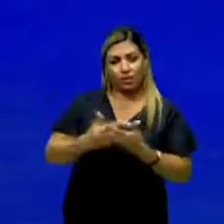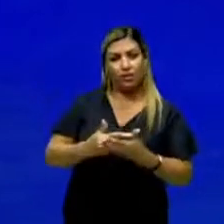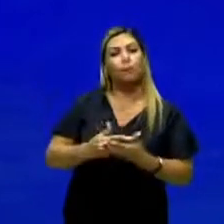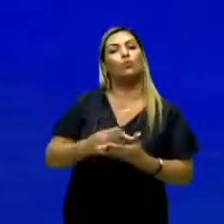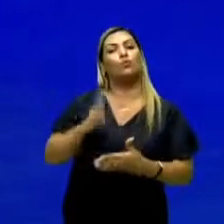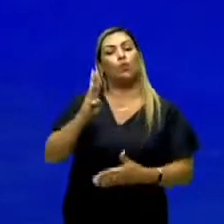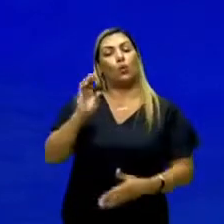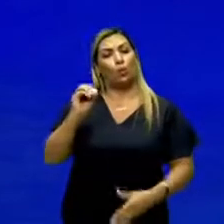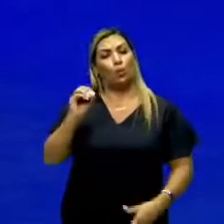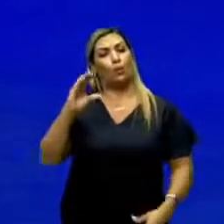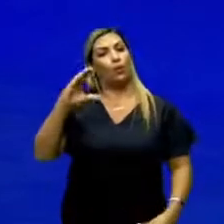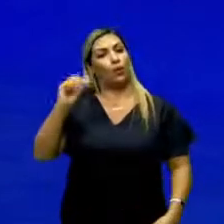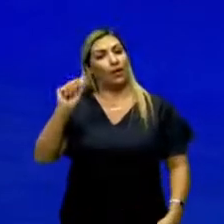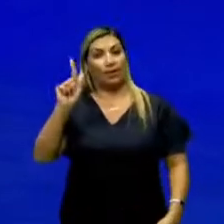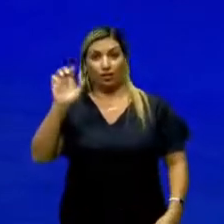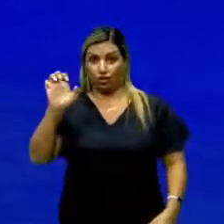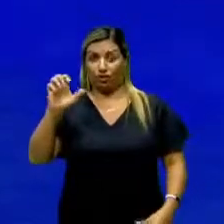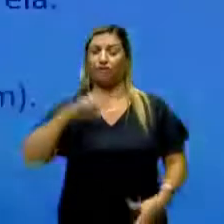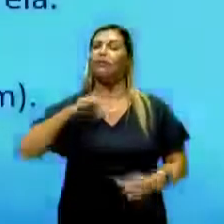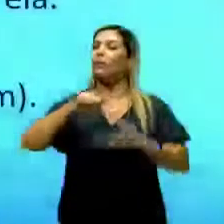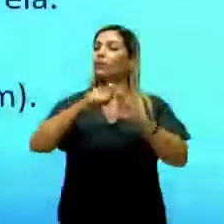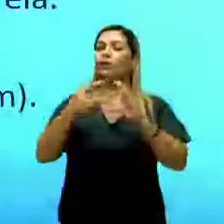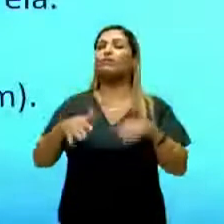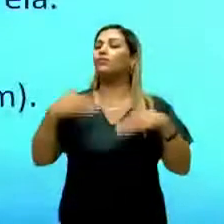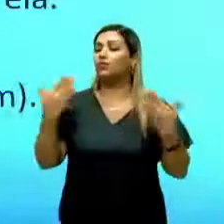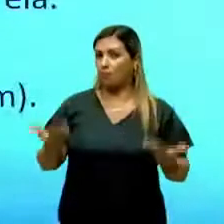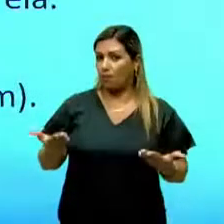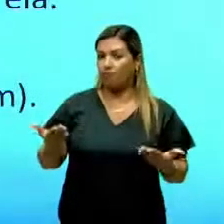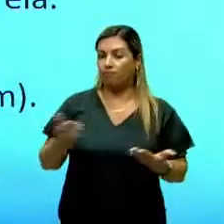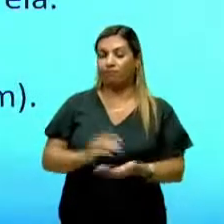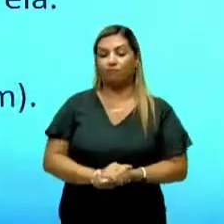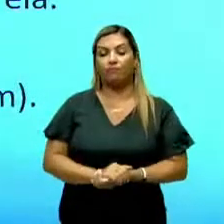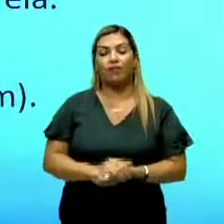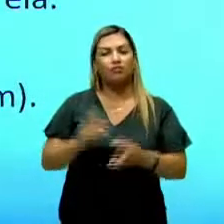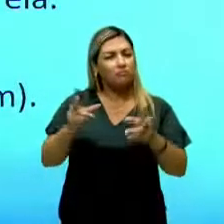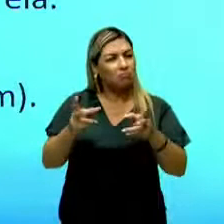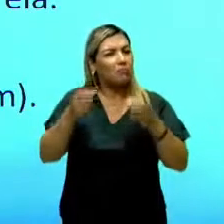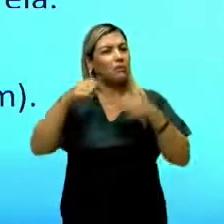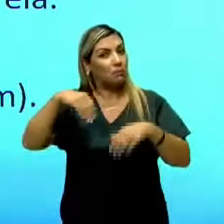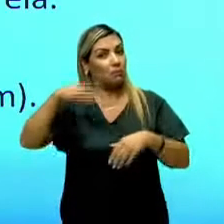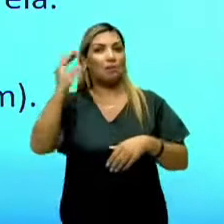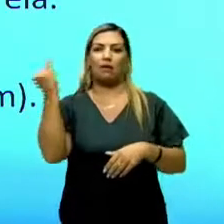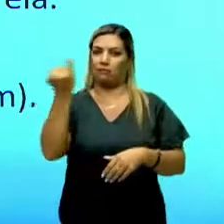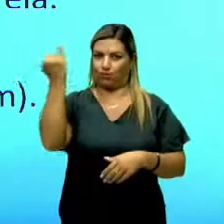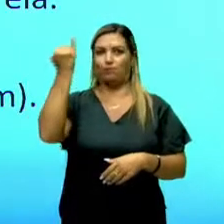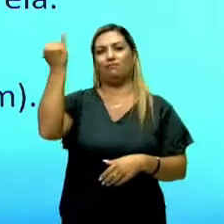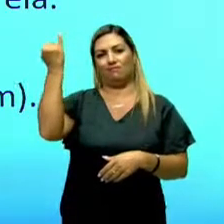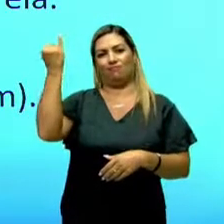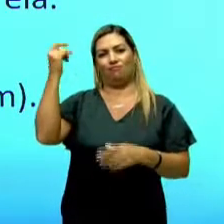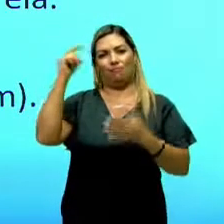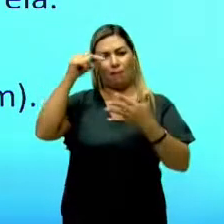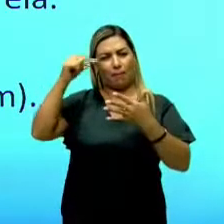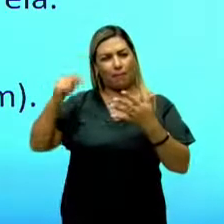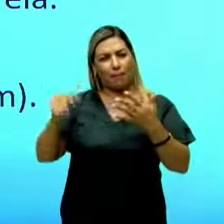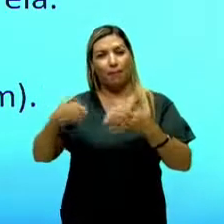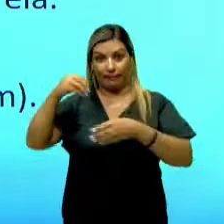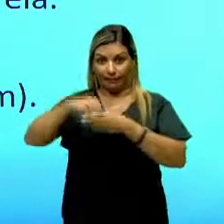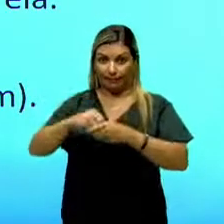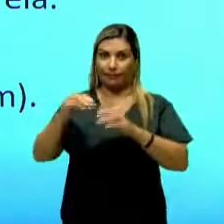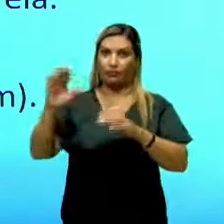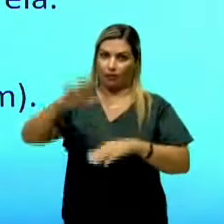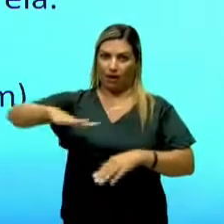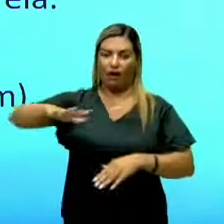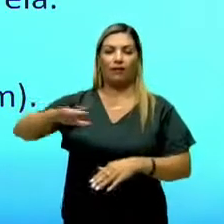não esquecer. Quais são as características? O que a gente vê de mais pontual dentro dessa escola